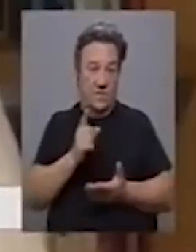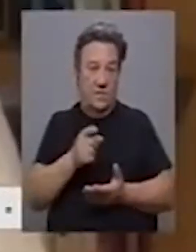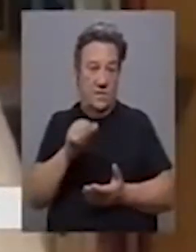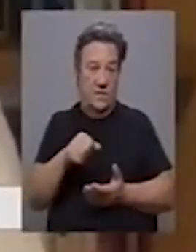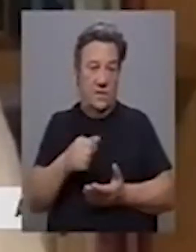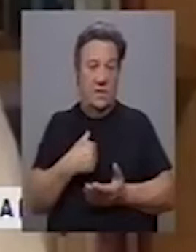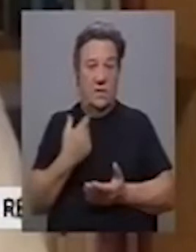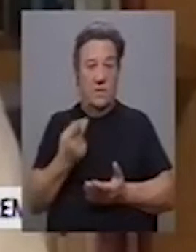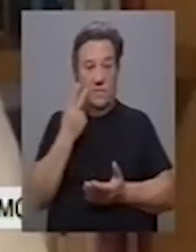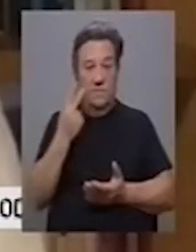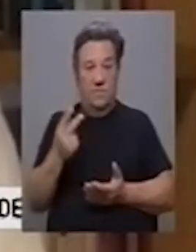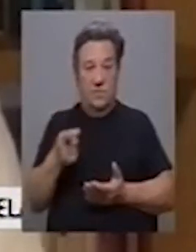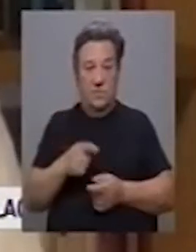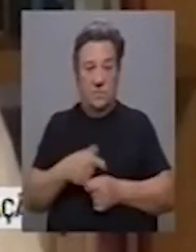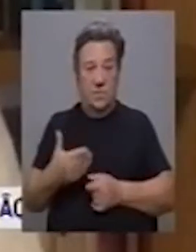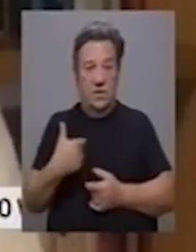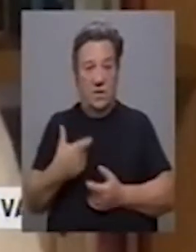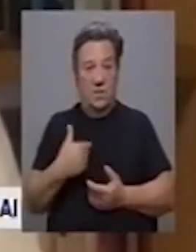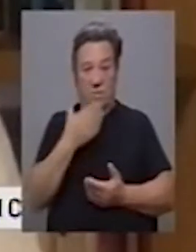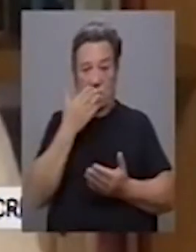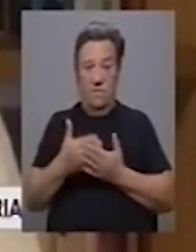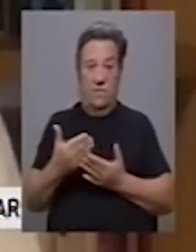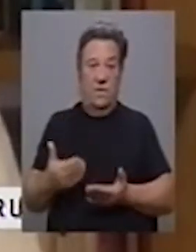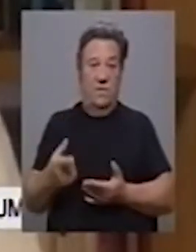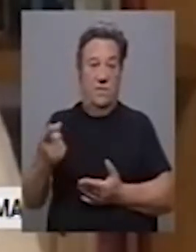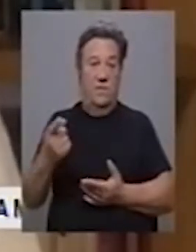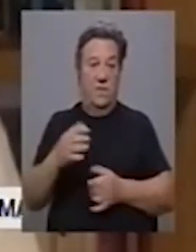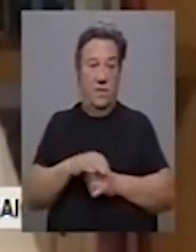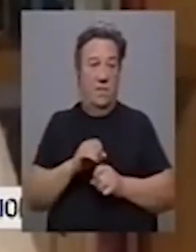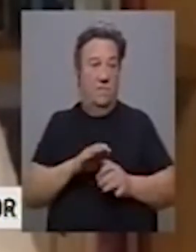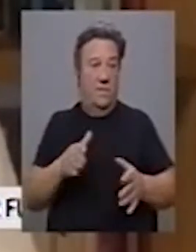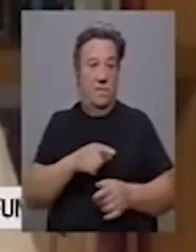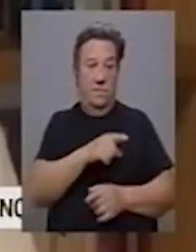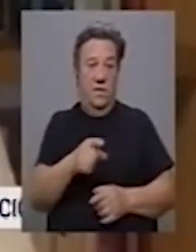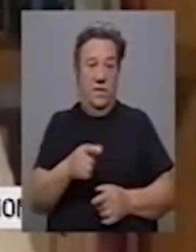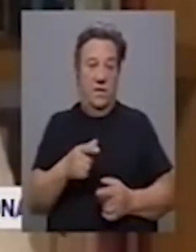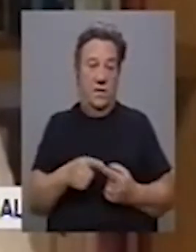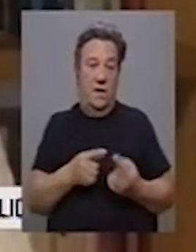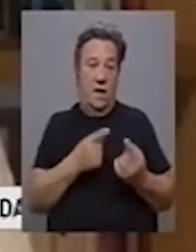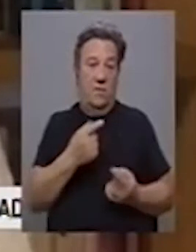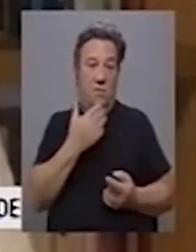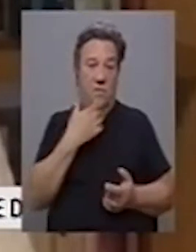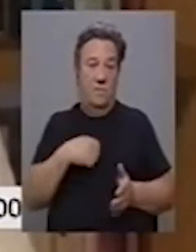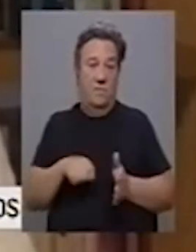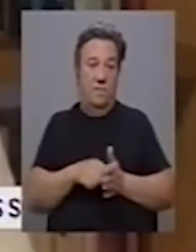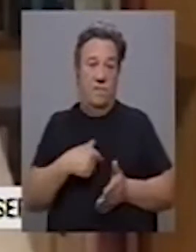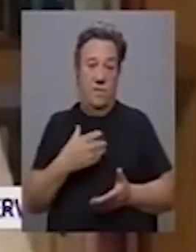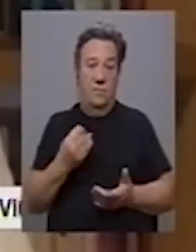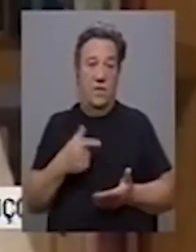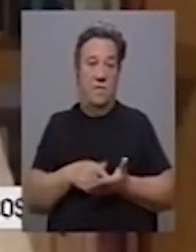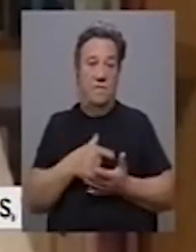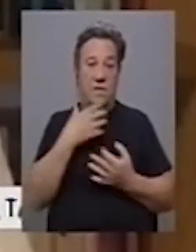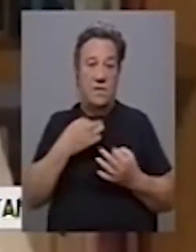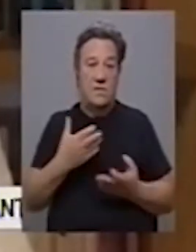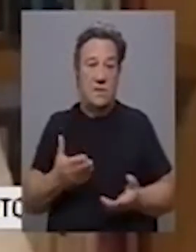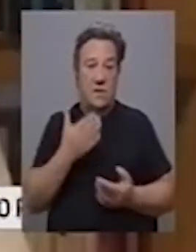Aquilo que nós temos visto neste momento em que estamos confrontados com uma pandemia, que é algo que nos provoca muita incerteza, é